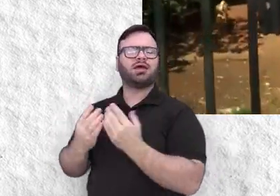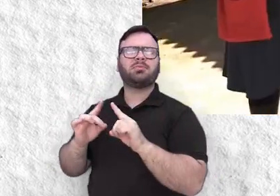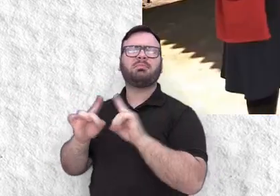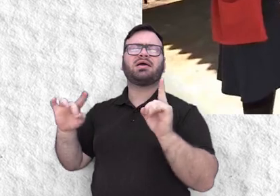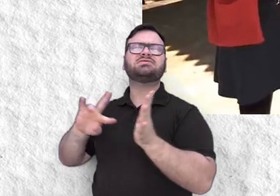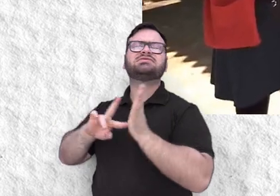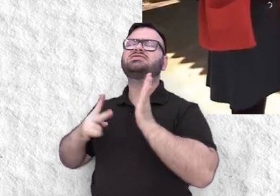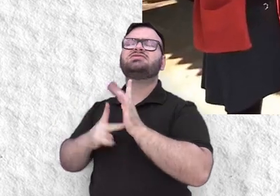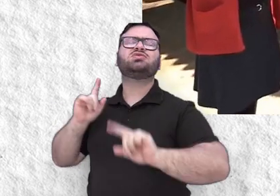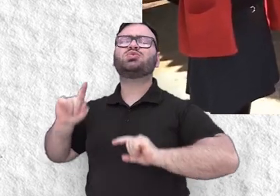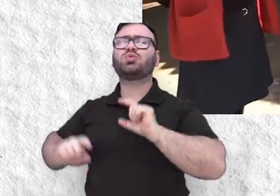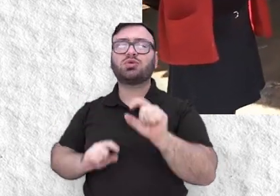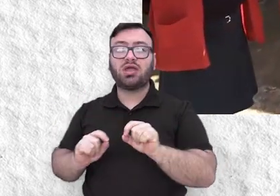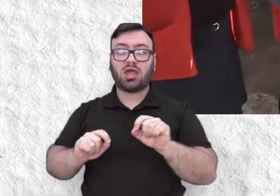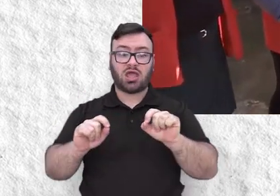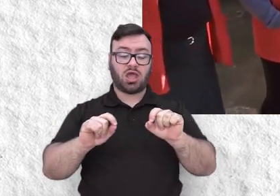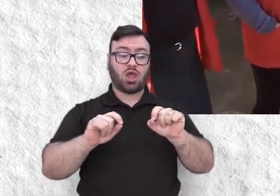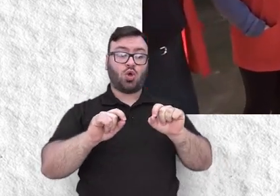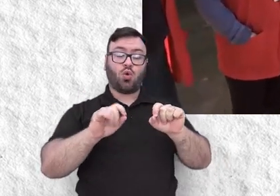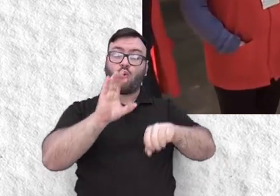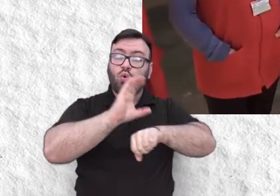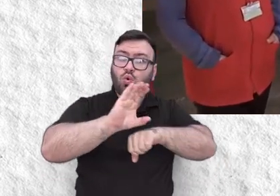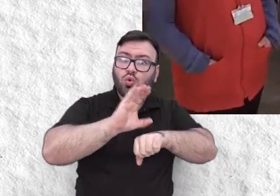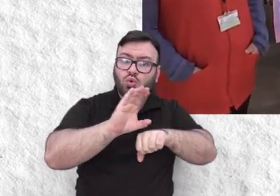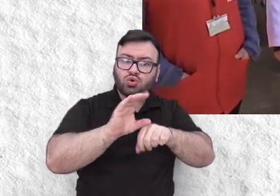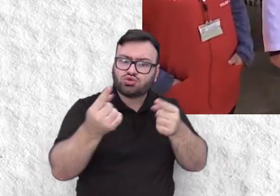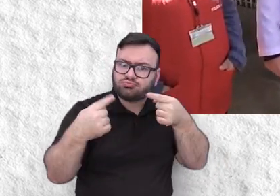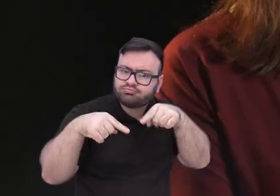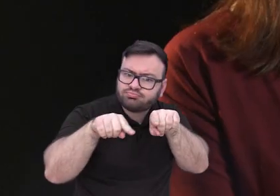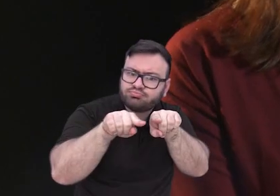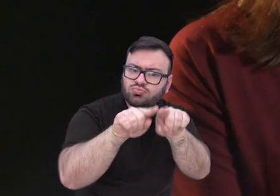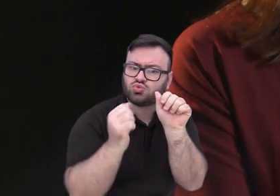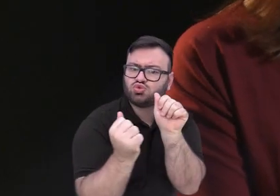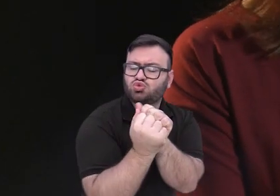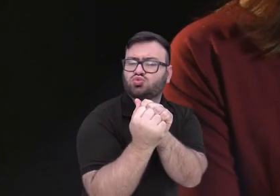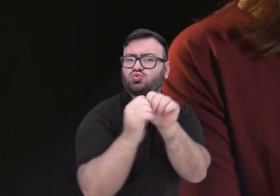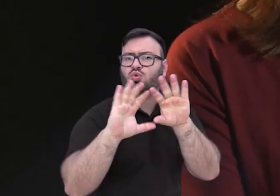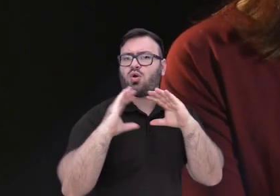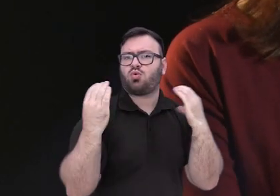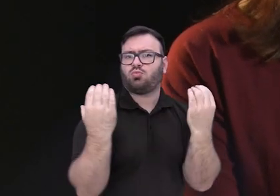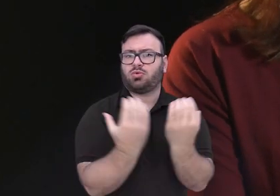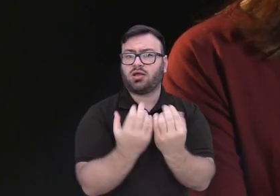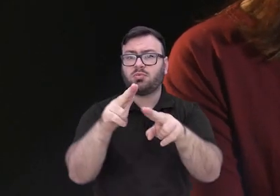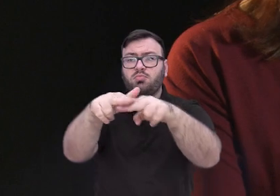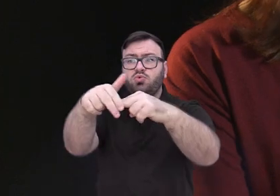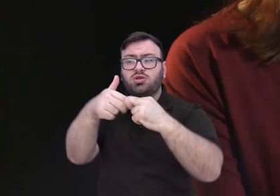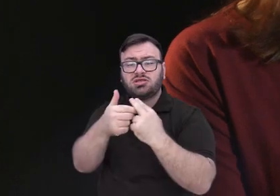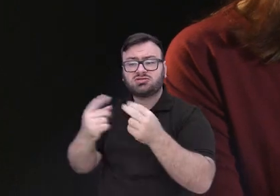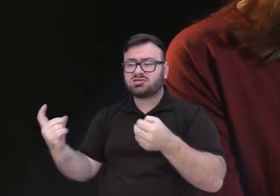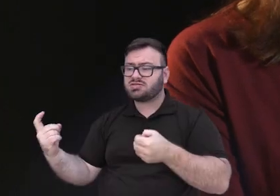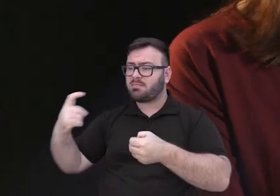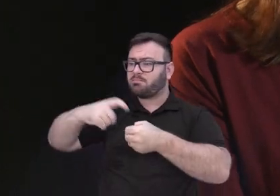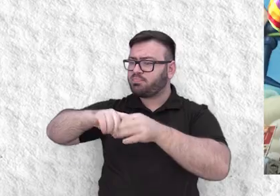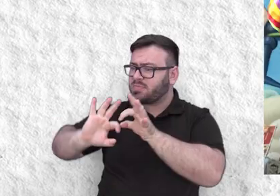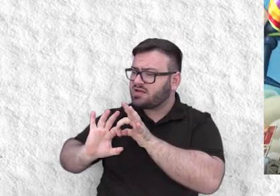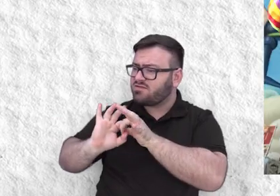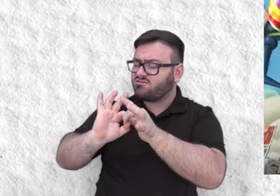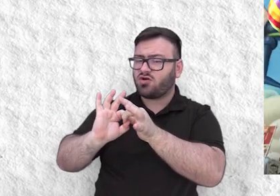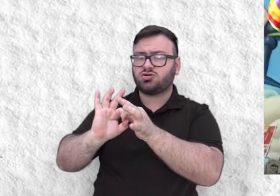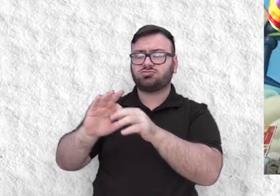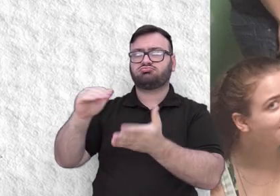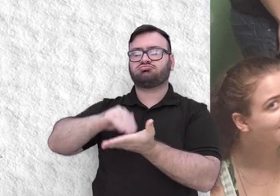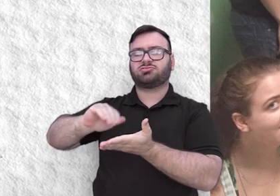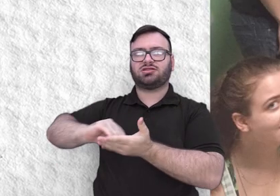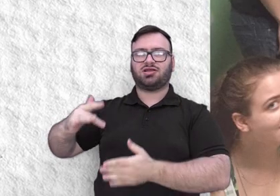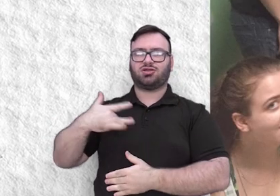Que o curso caminha junto com as necessidades desta comunidade. Por isso essa parceria é tão forte com a Secretaria de Saúde. E nós